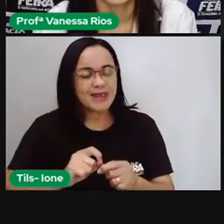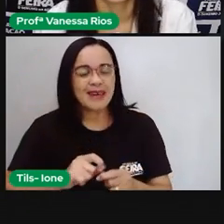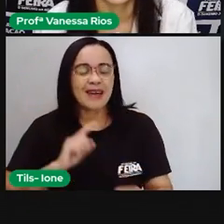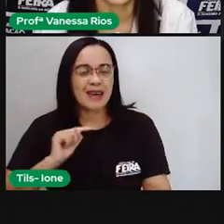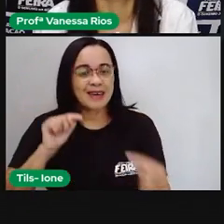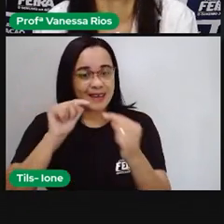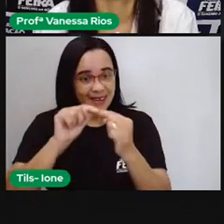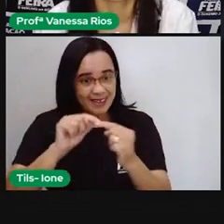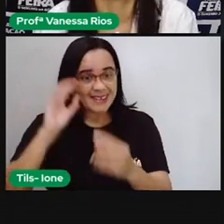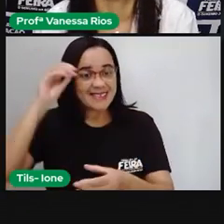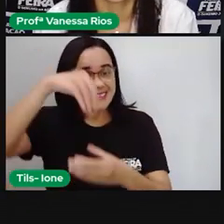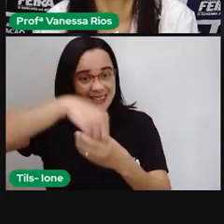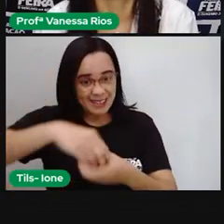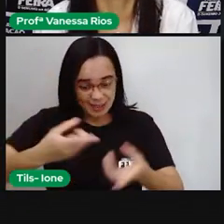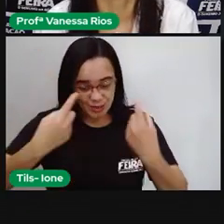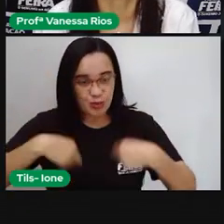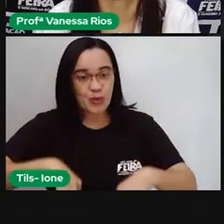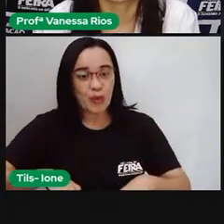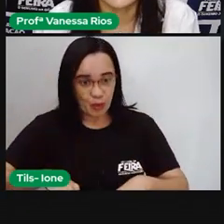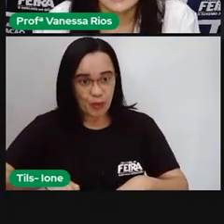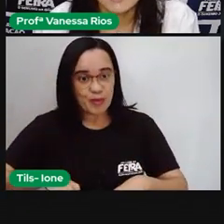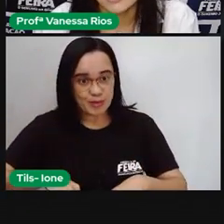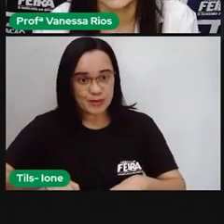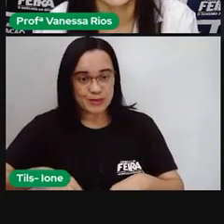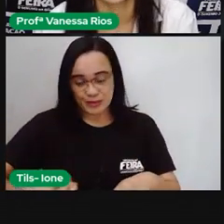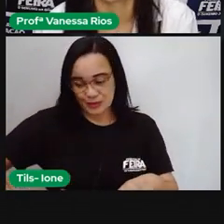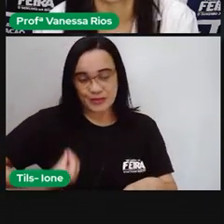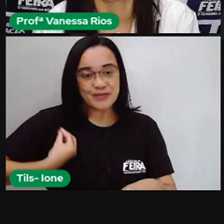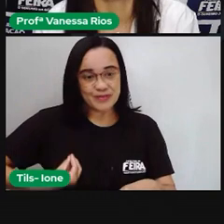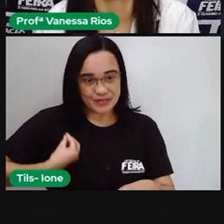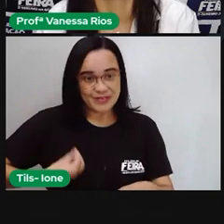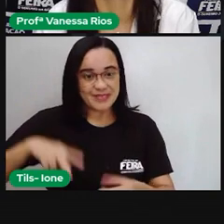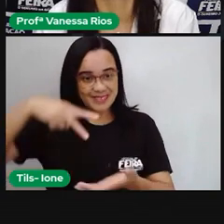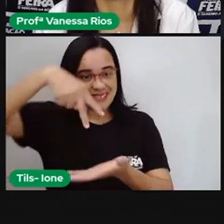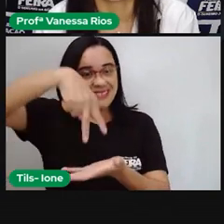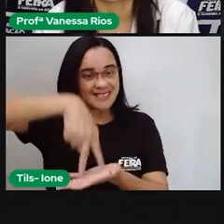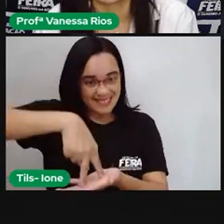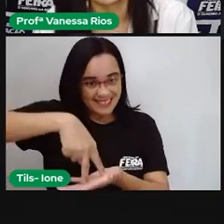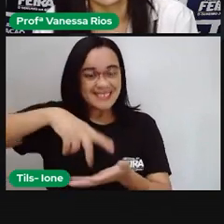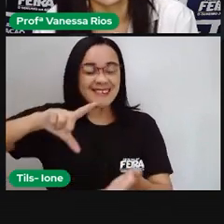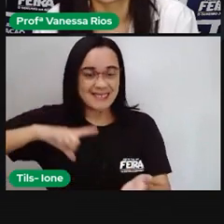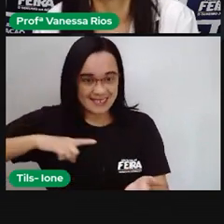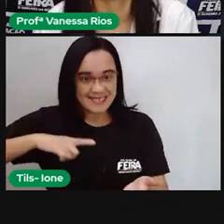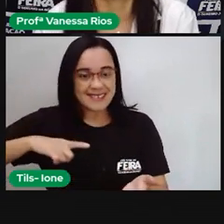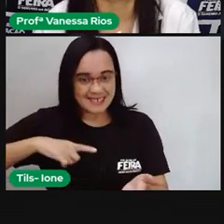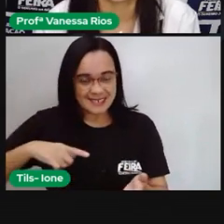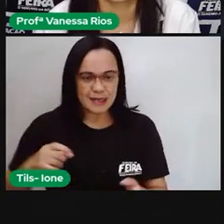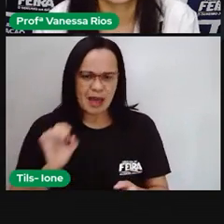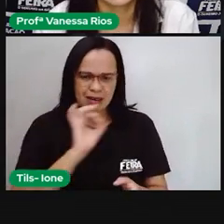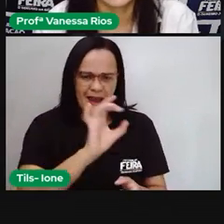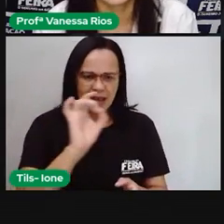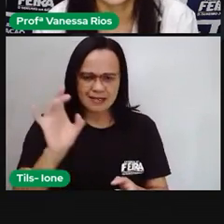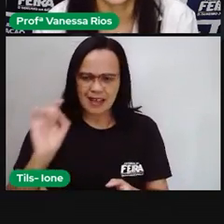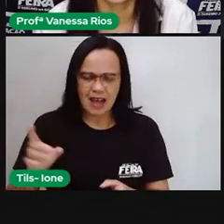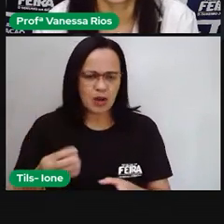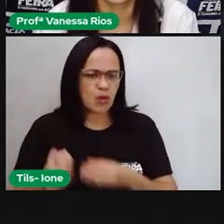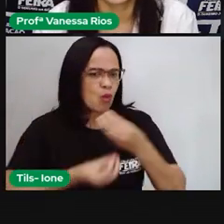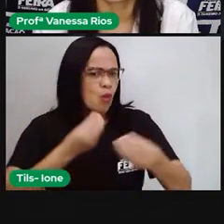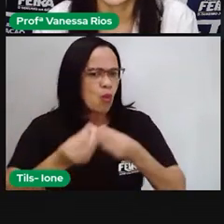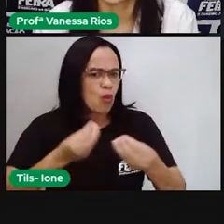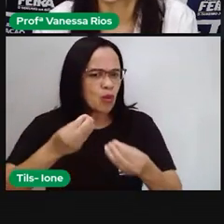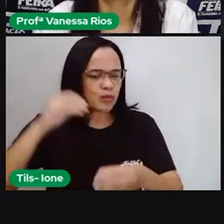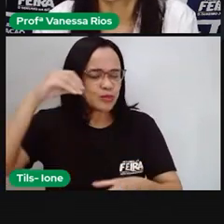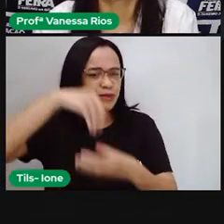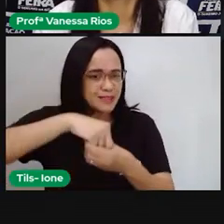em relação a nos manter vivos, não é? E fazer e desempenhar o funcionamento do nosso corpo,